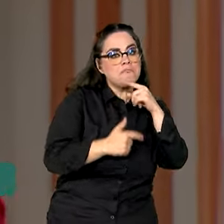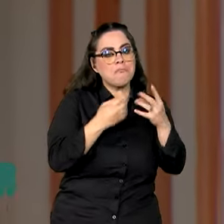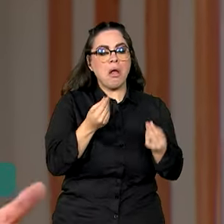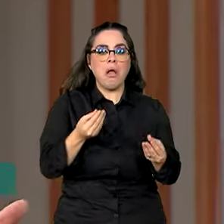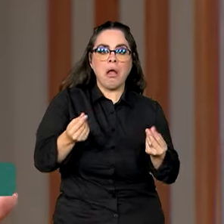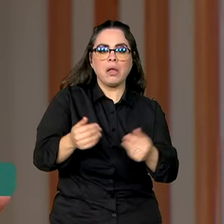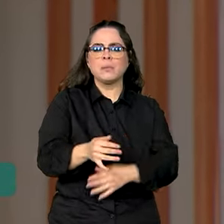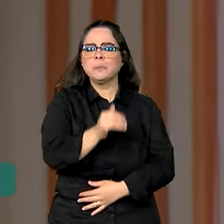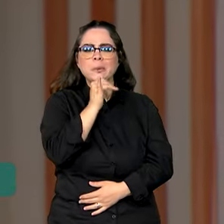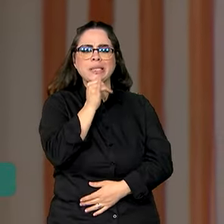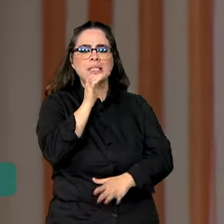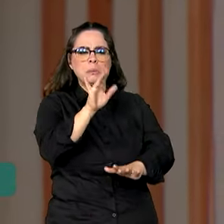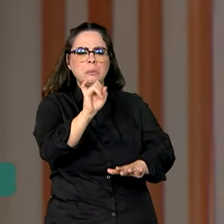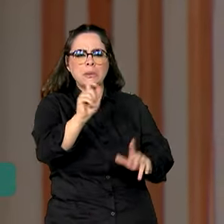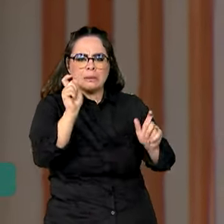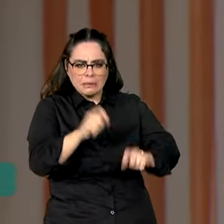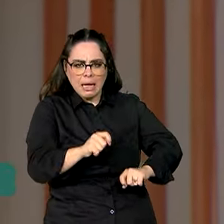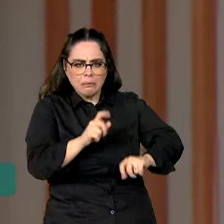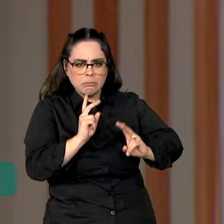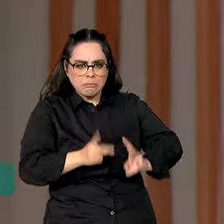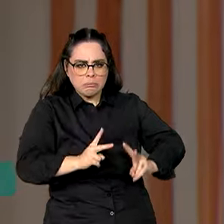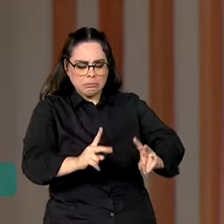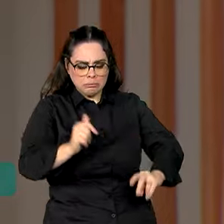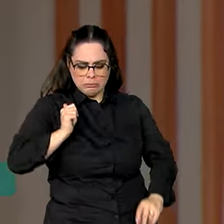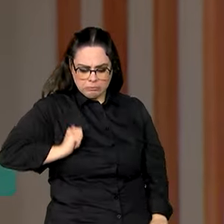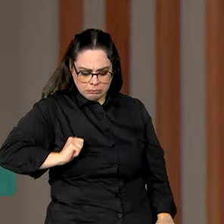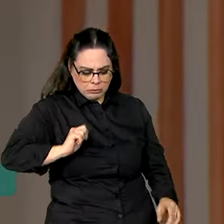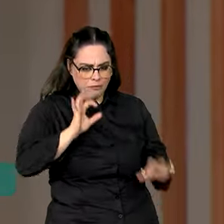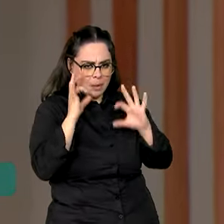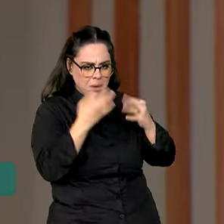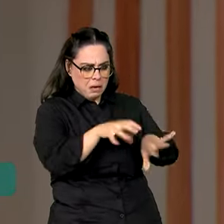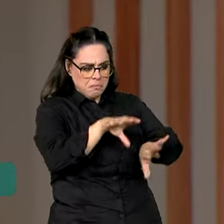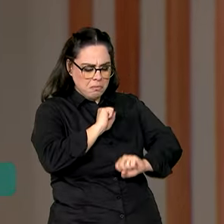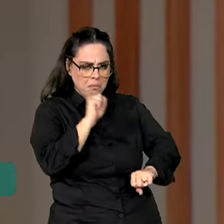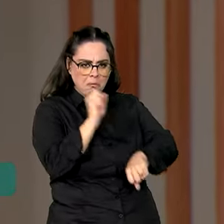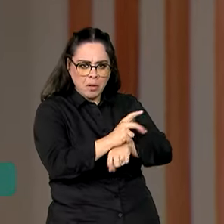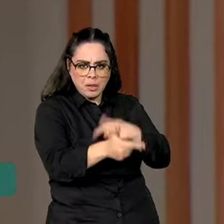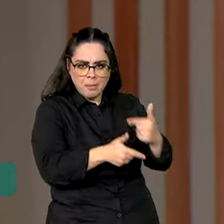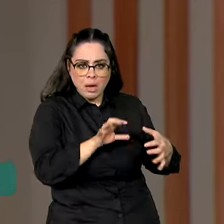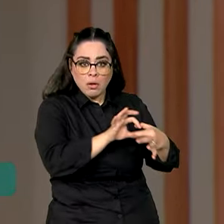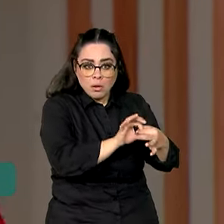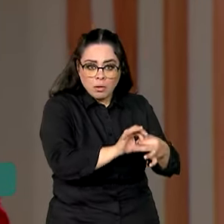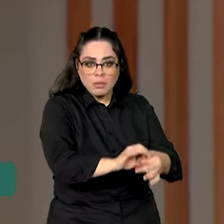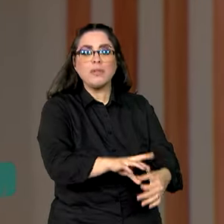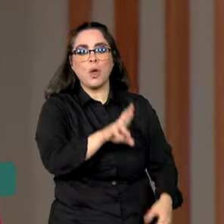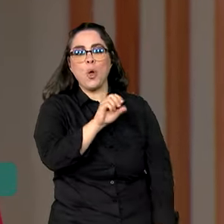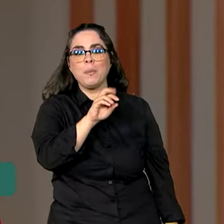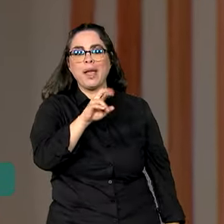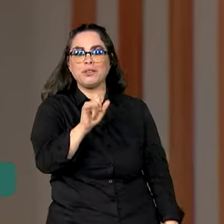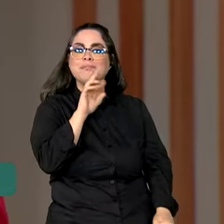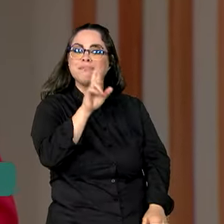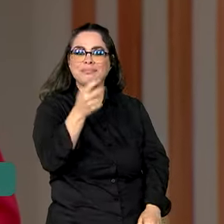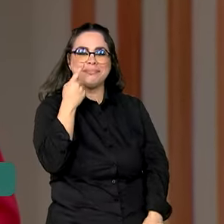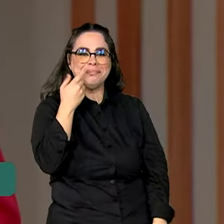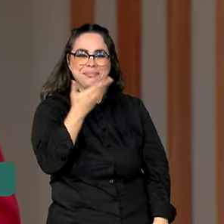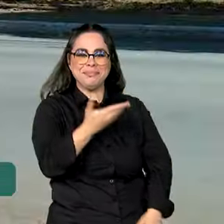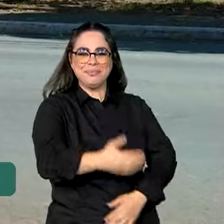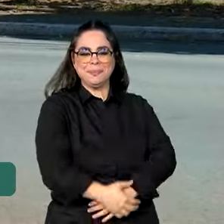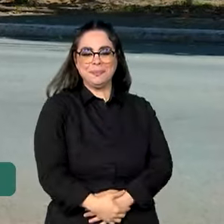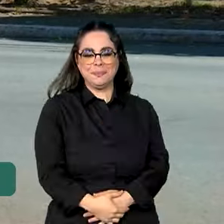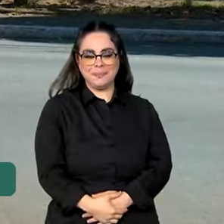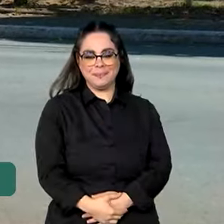dúvidas. Por exemplo, é possível manter o benefício mesmo depois de conquistar o emprego? Roberto Camargo responde para a gente.